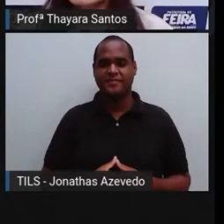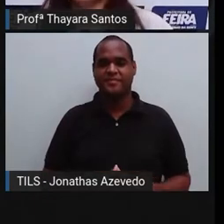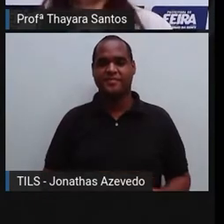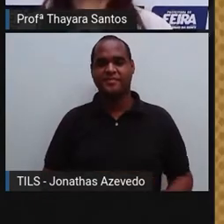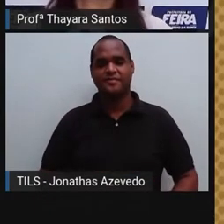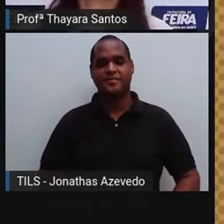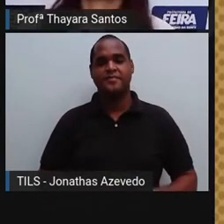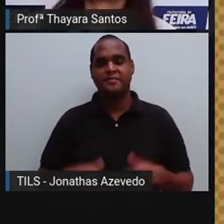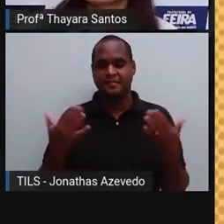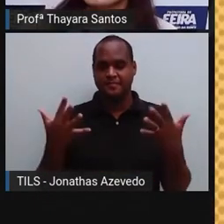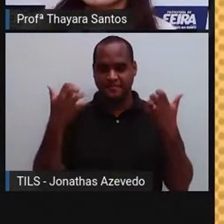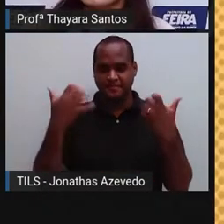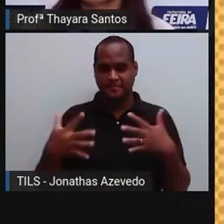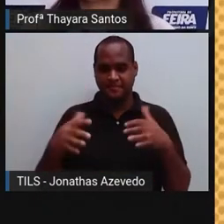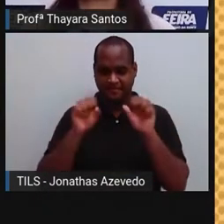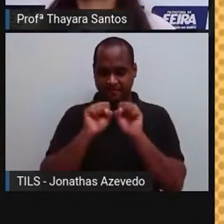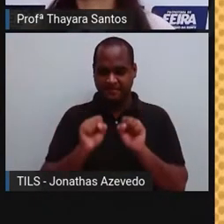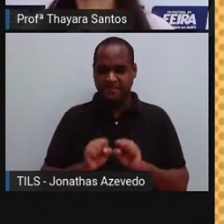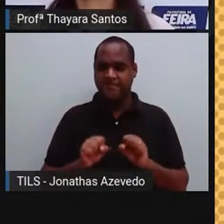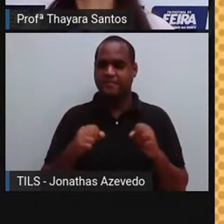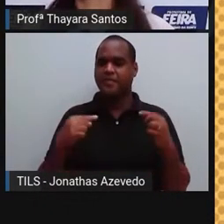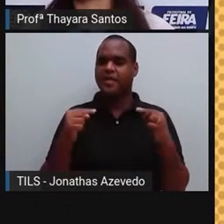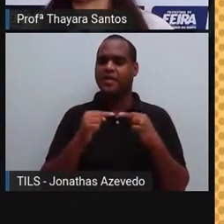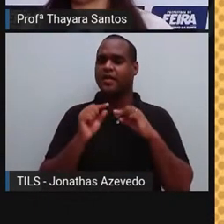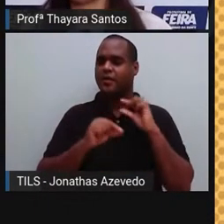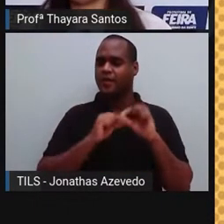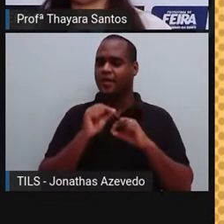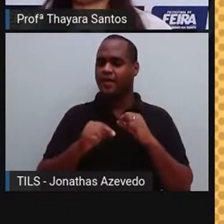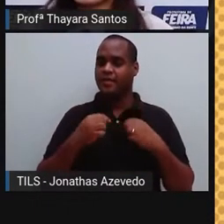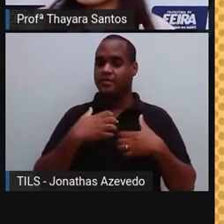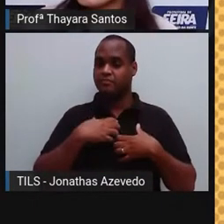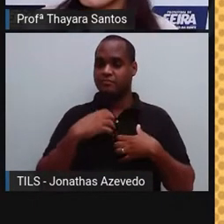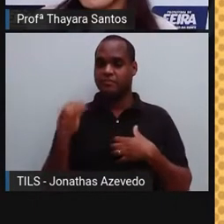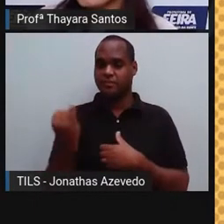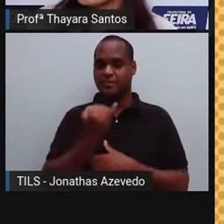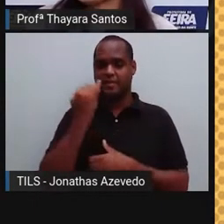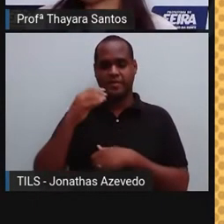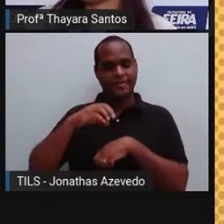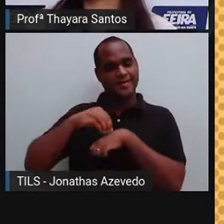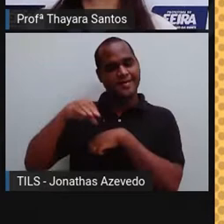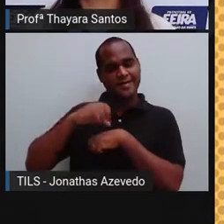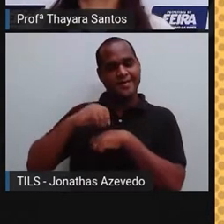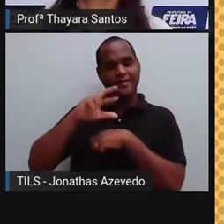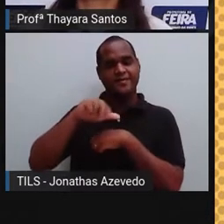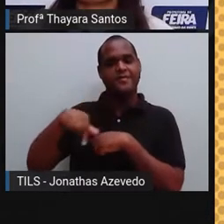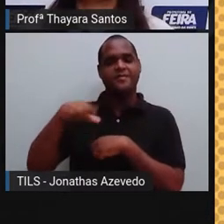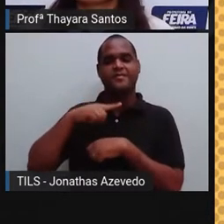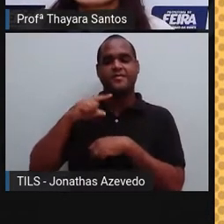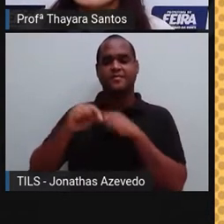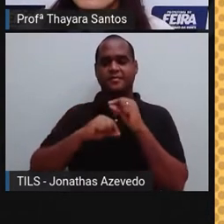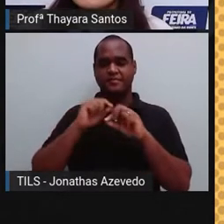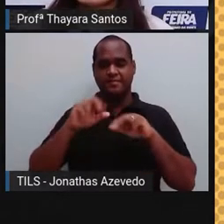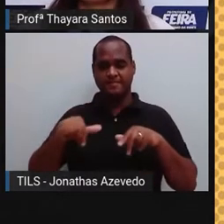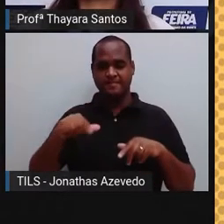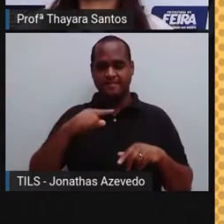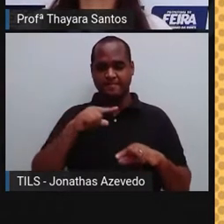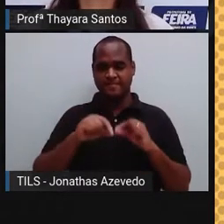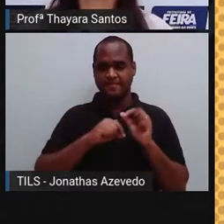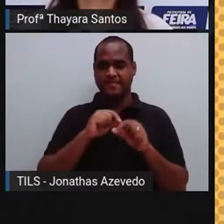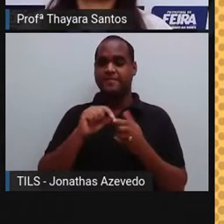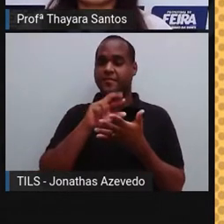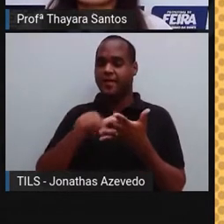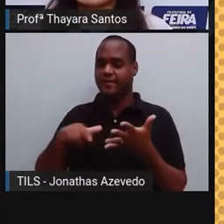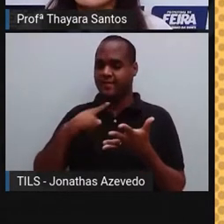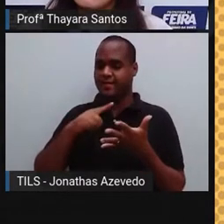Esse sistema sensorial, ele é responsável por pegar essas informações do meio e enviar essas informações para o sistema